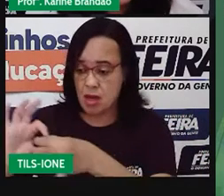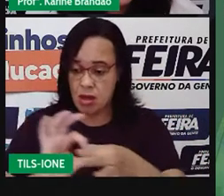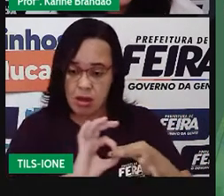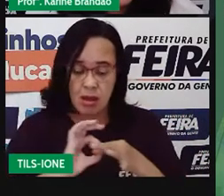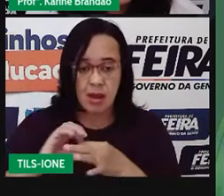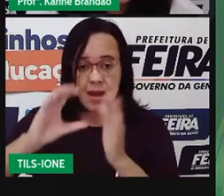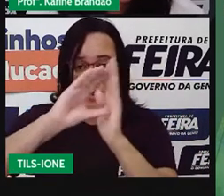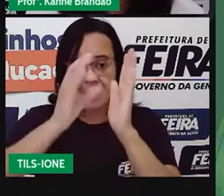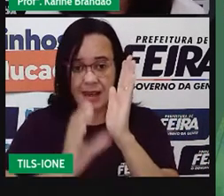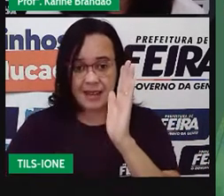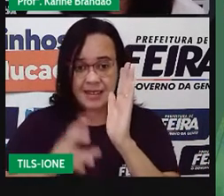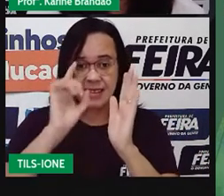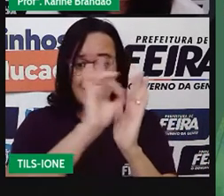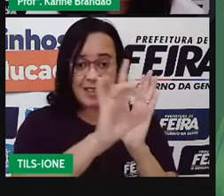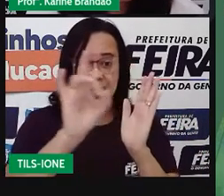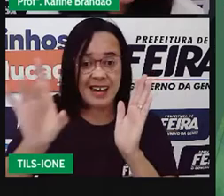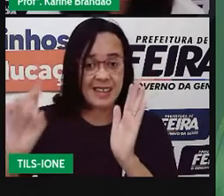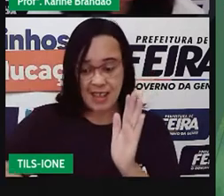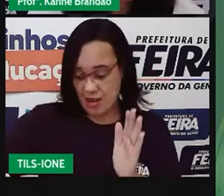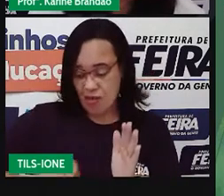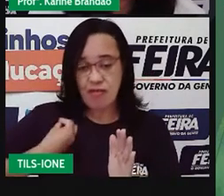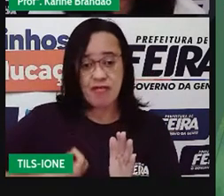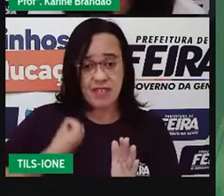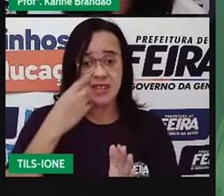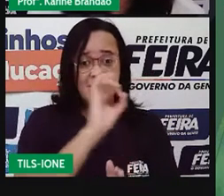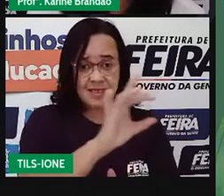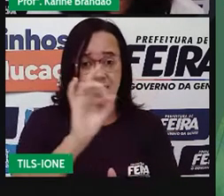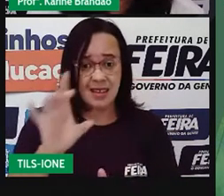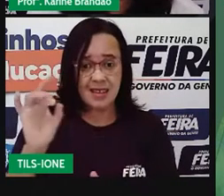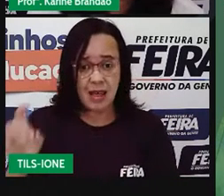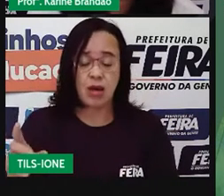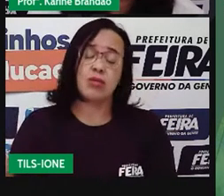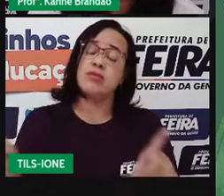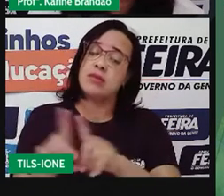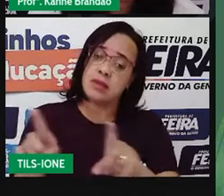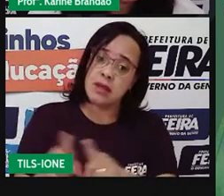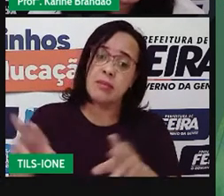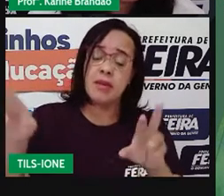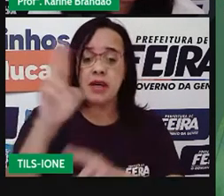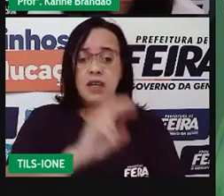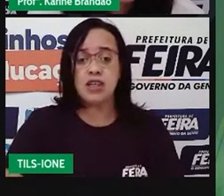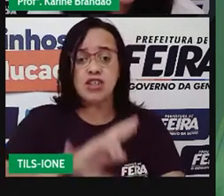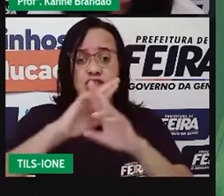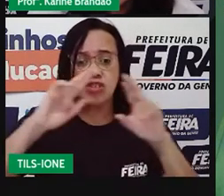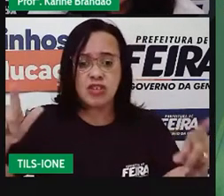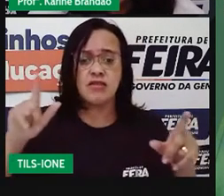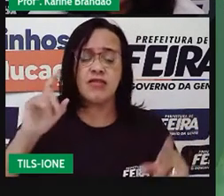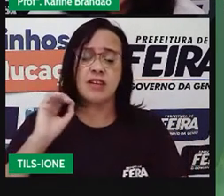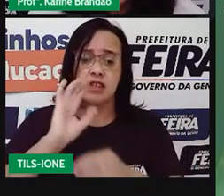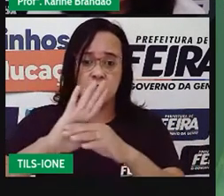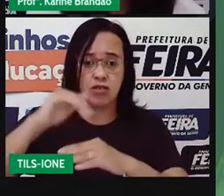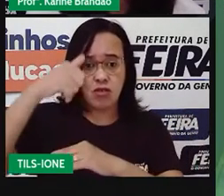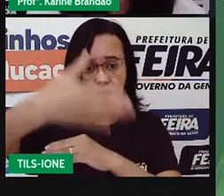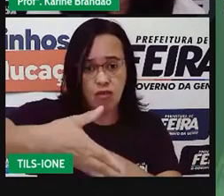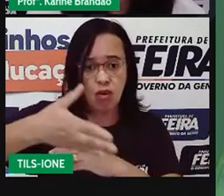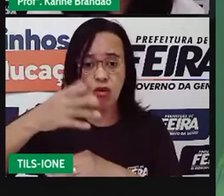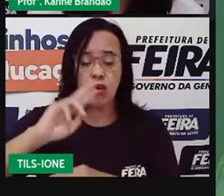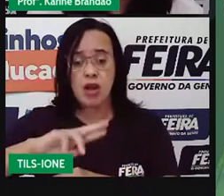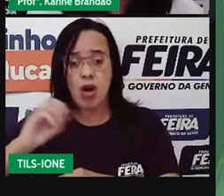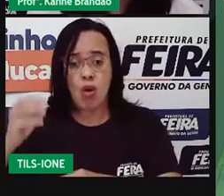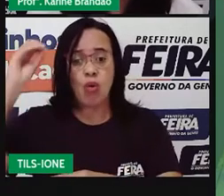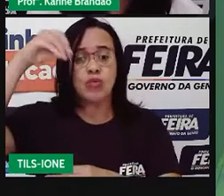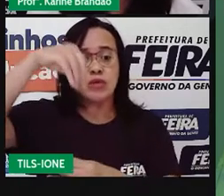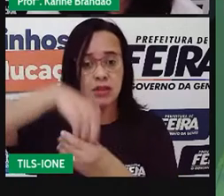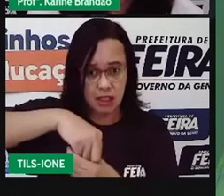modo de vida. Diferenciar as relações intraspecíficas às interespecíficas. E aí,